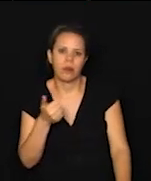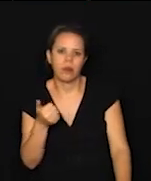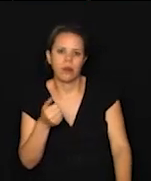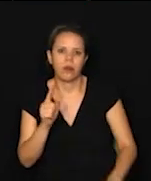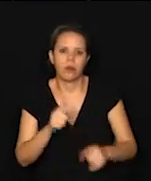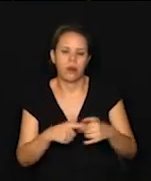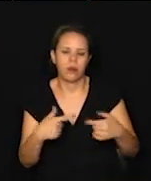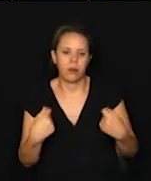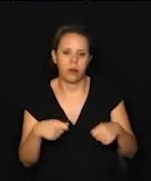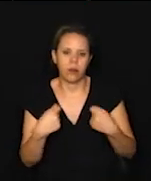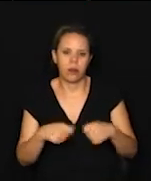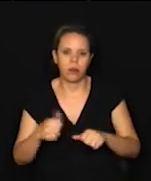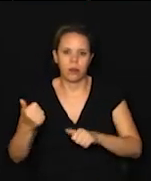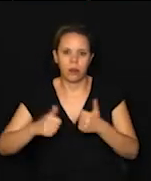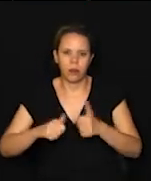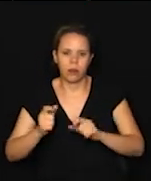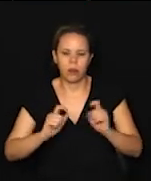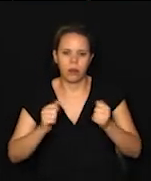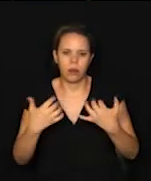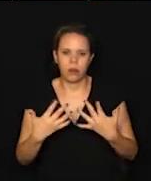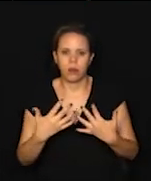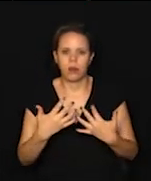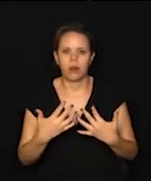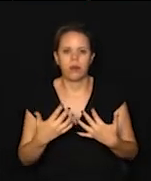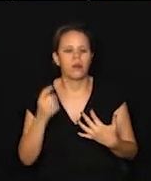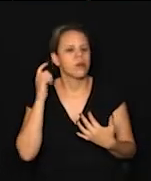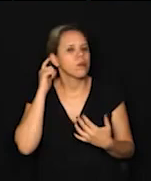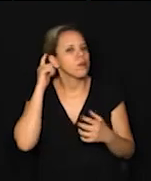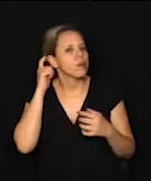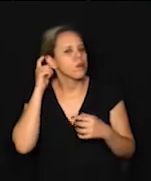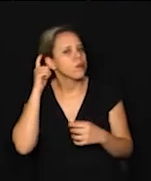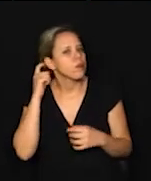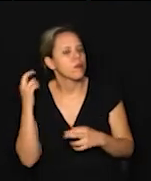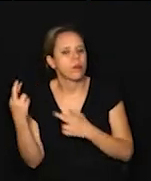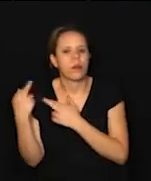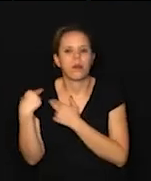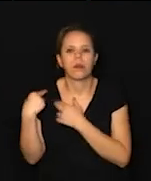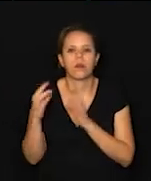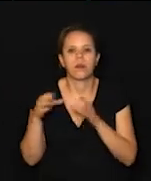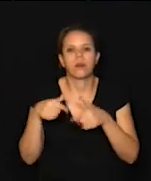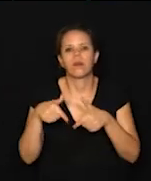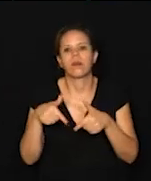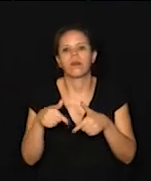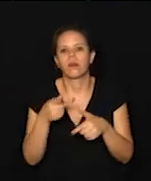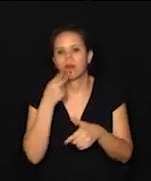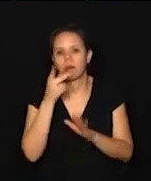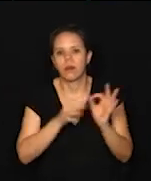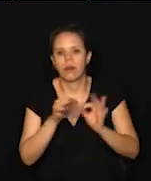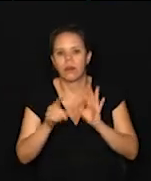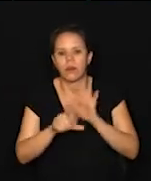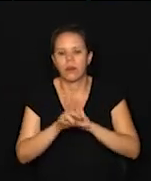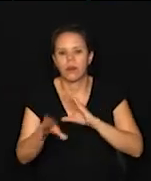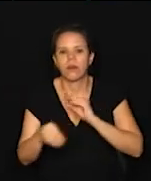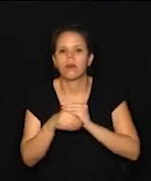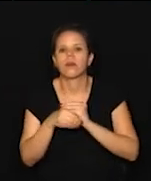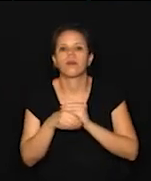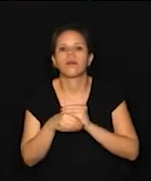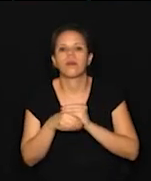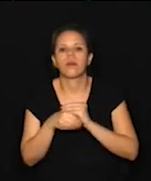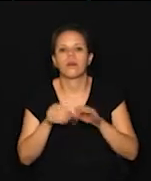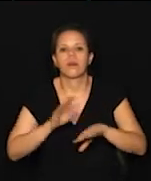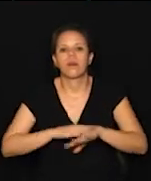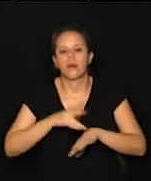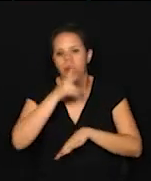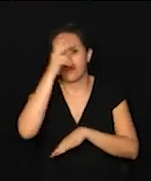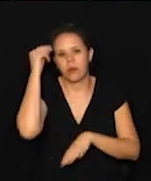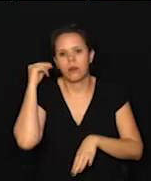matérias que precisam passar pela audiência são aí presididas por essa comissão. Nós vamos falar do projeto de lei complementar de autoria